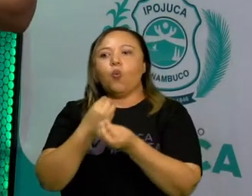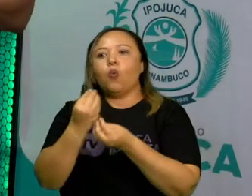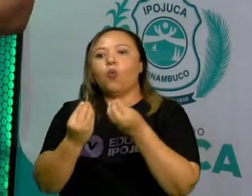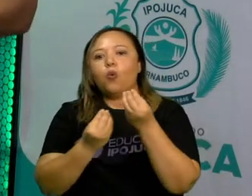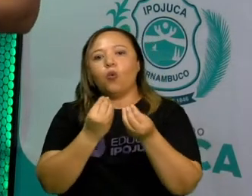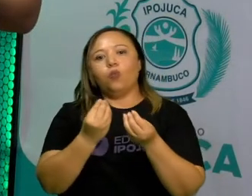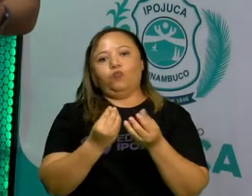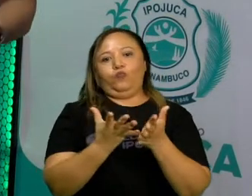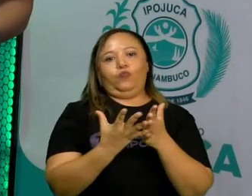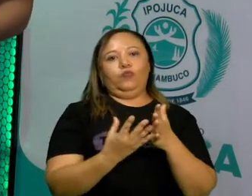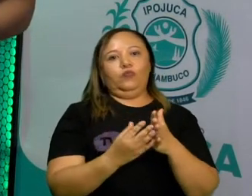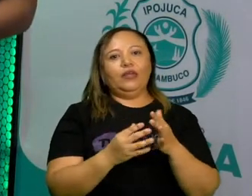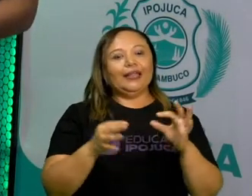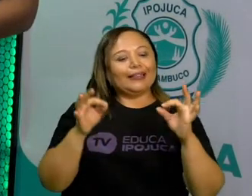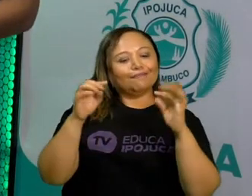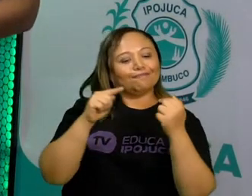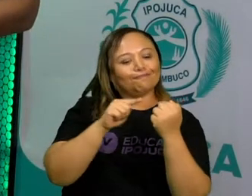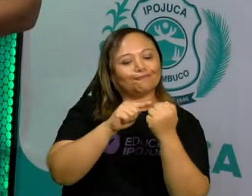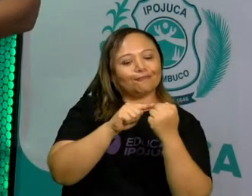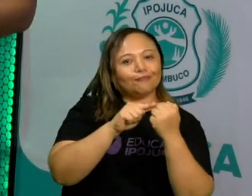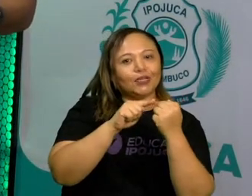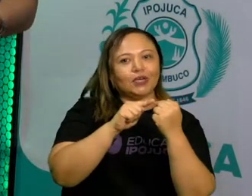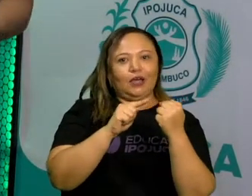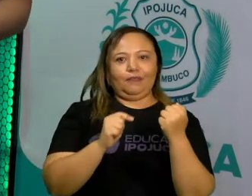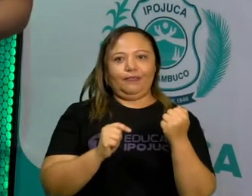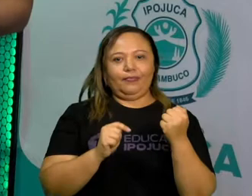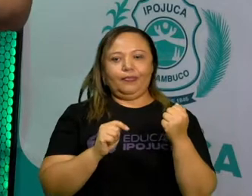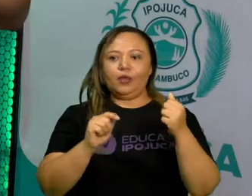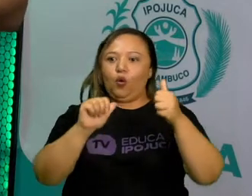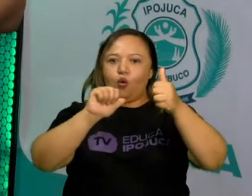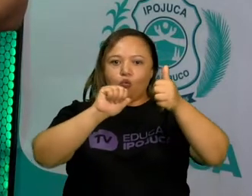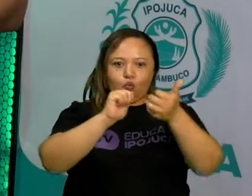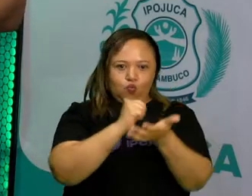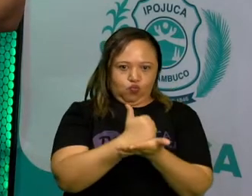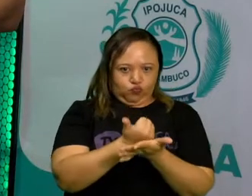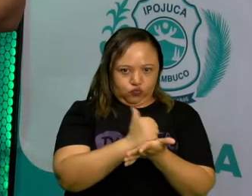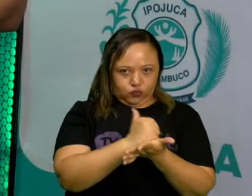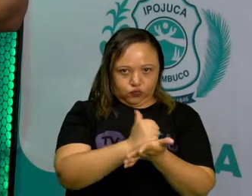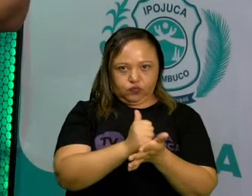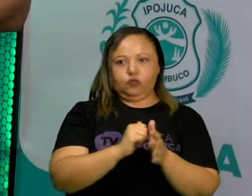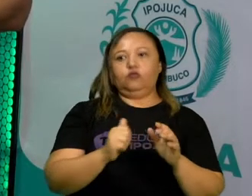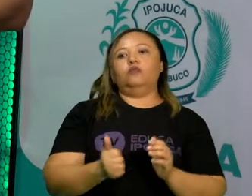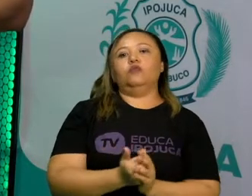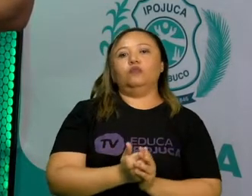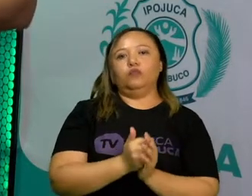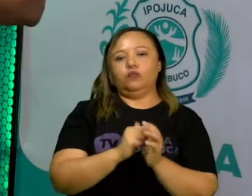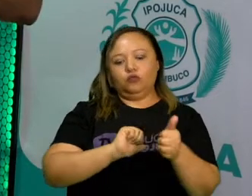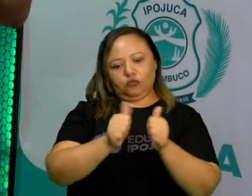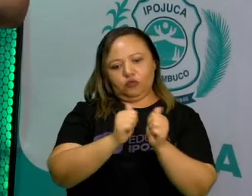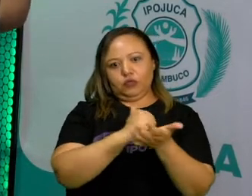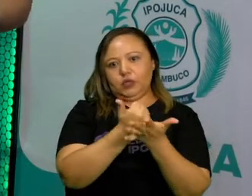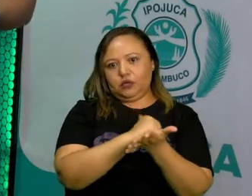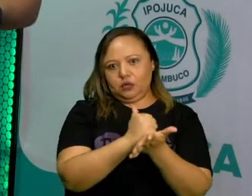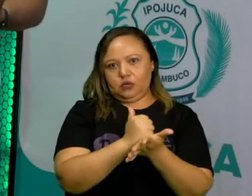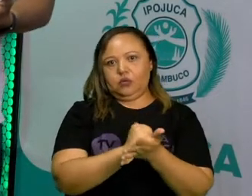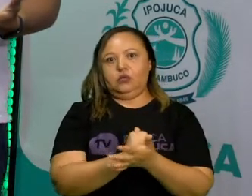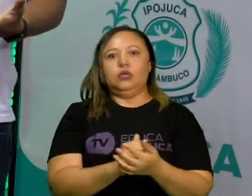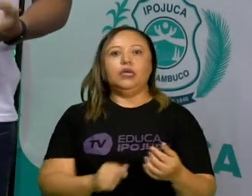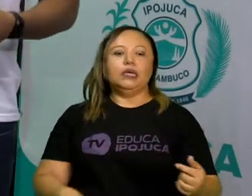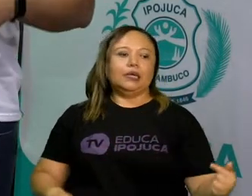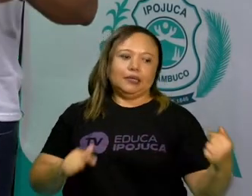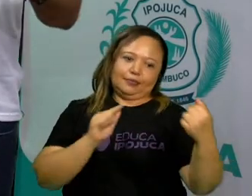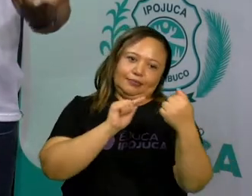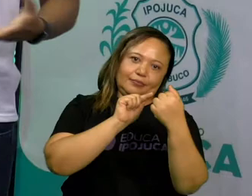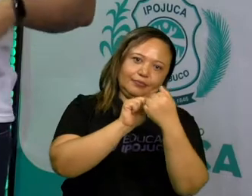Melo do que justamente nos jogos eletrônicos, aonde a realidade e a fantasia se encontram, né? Quem nunca imaginou